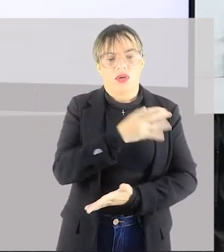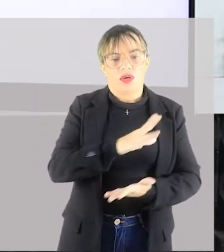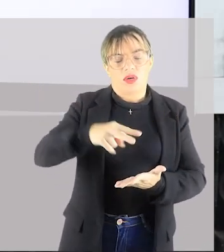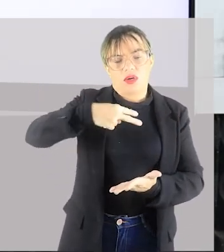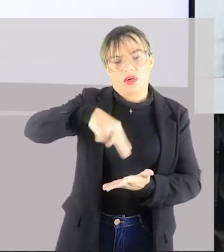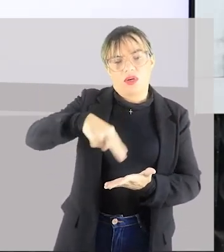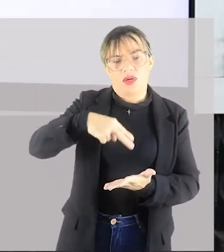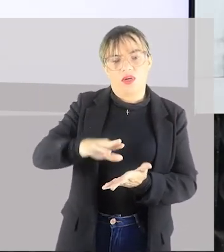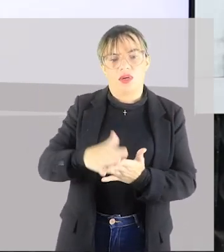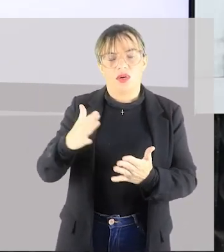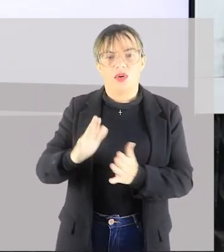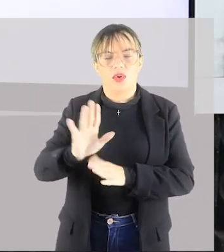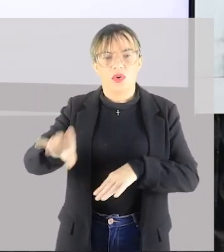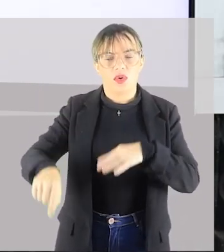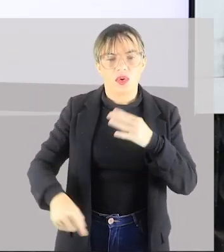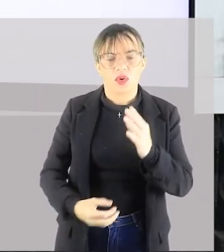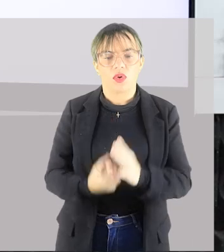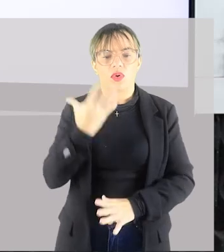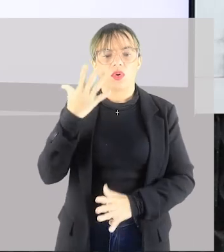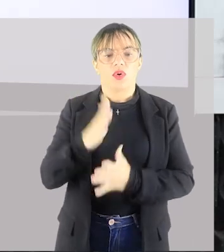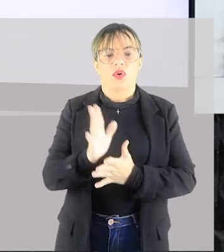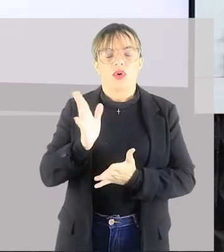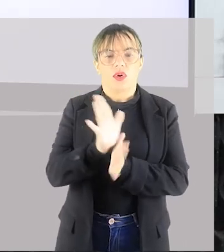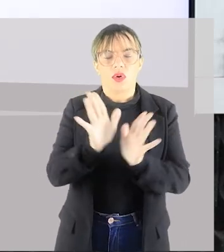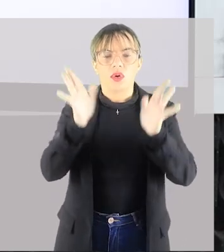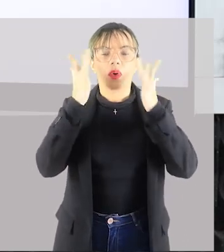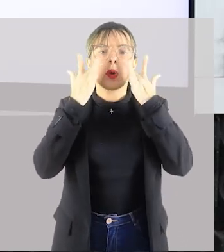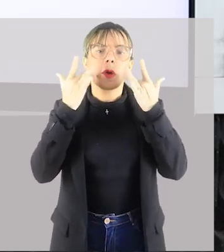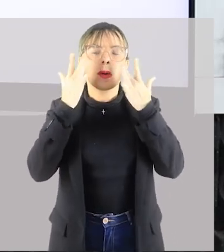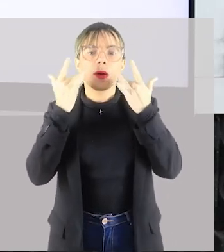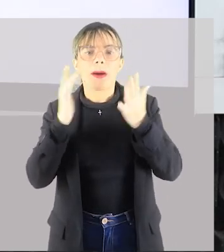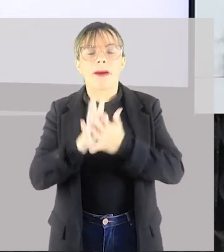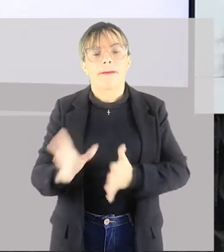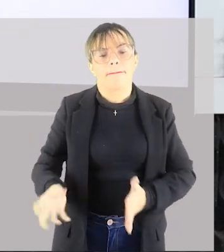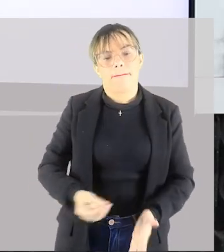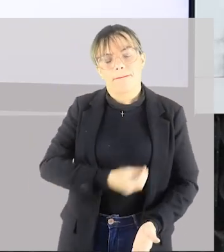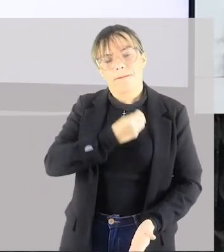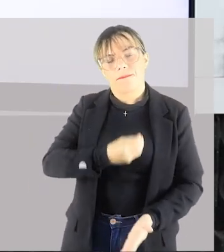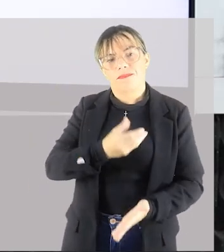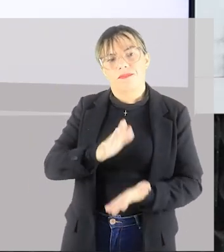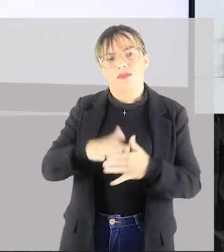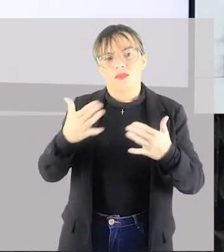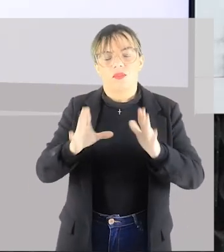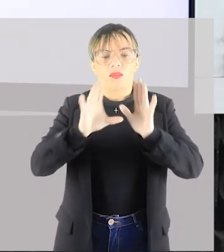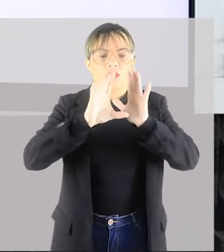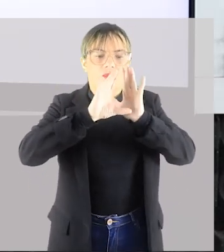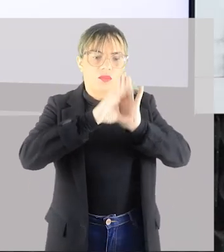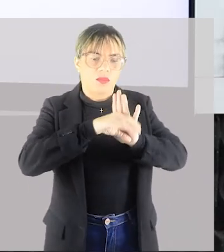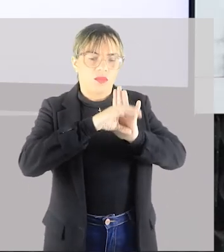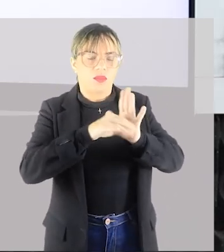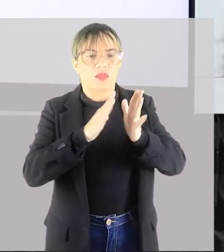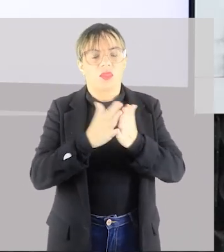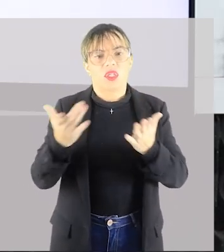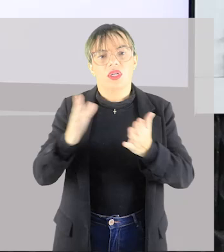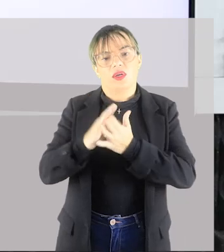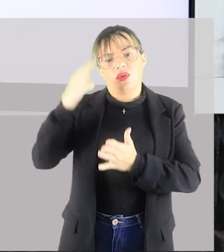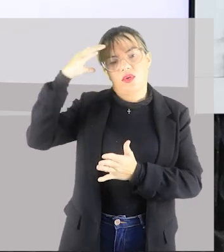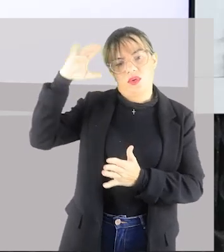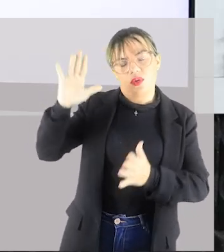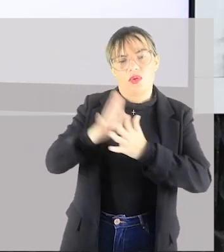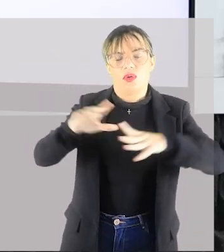renascimento da arte, um movimento que reviveu grandes conceitos da cultura grega.